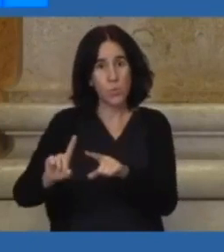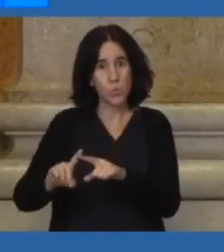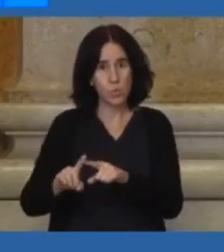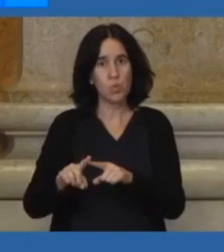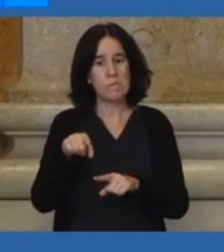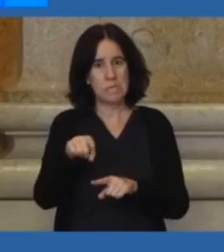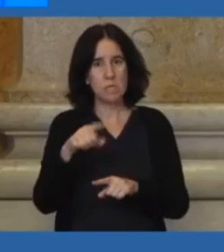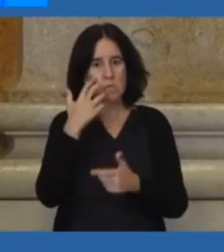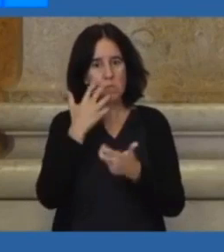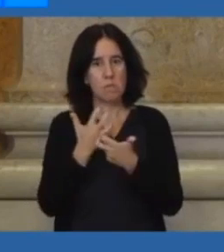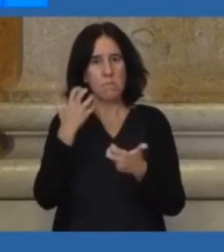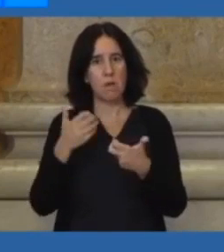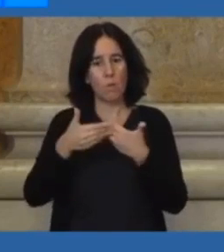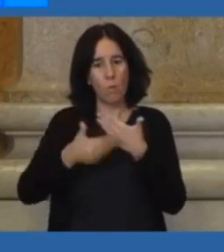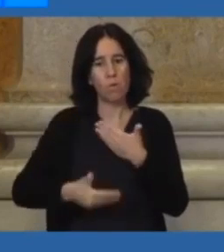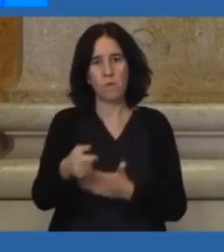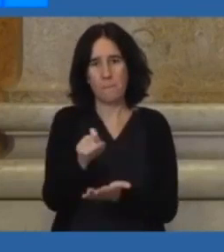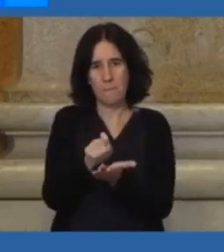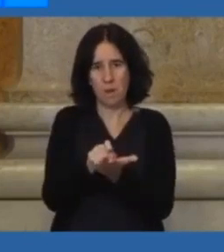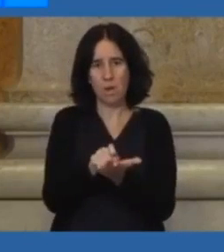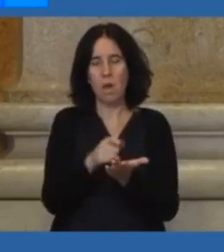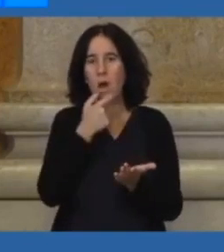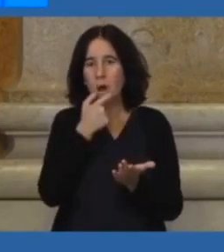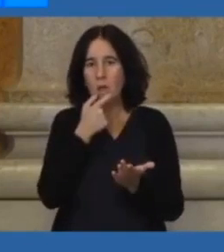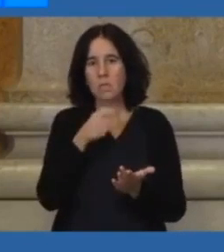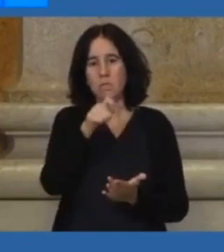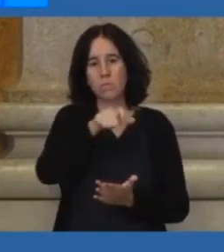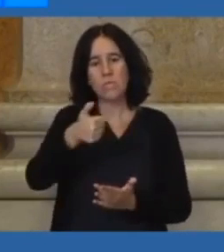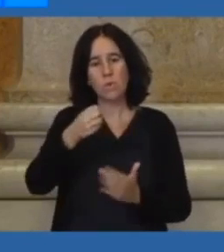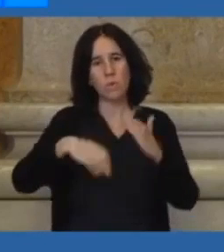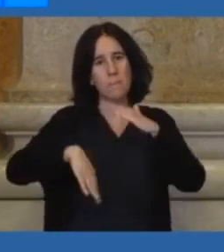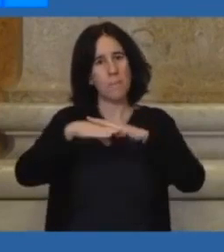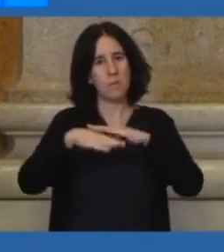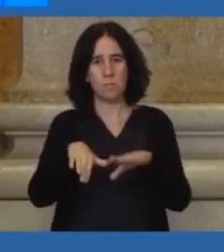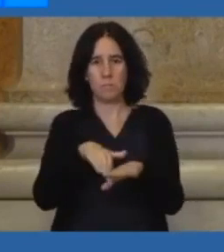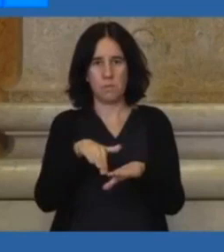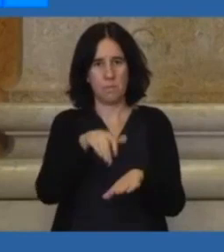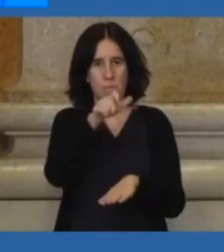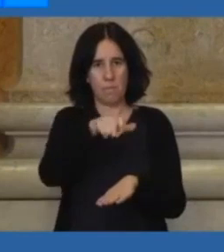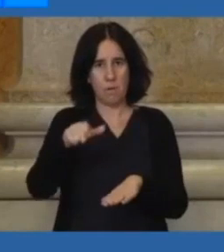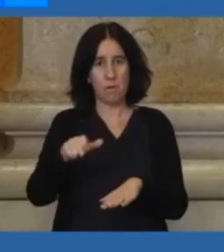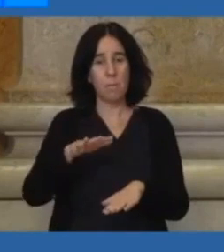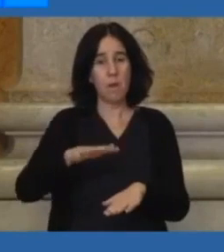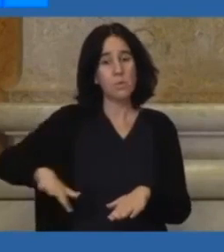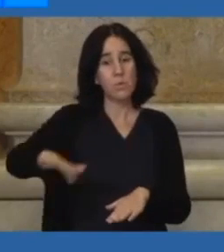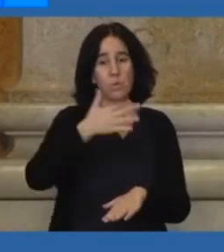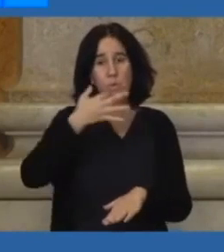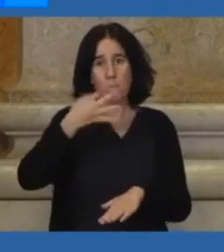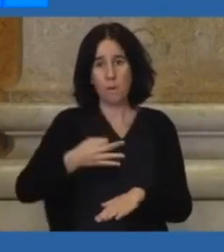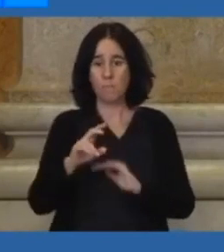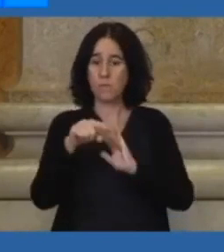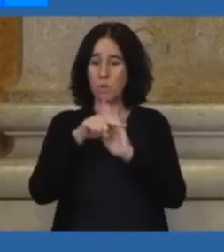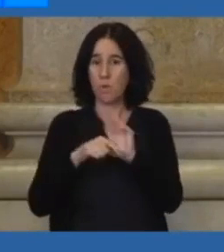que sejam marcados a partir de hoje a um máximo de 50 participantes, sendo que todos terão de cumprir